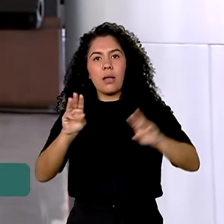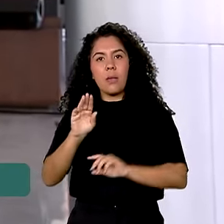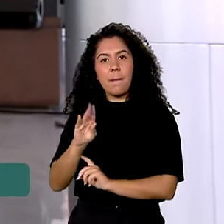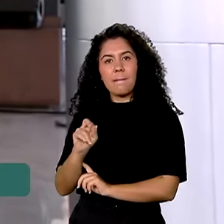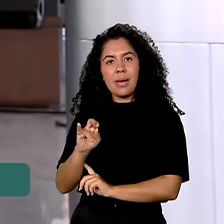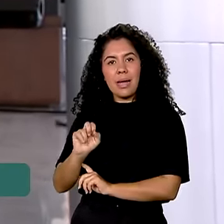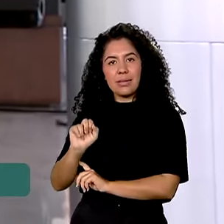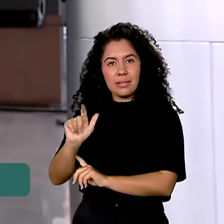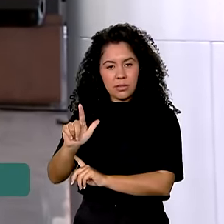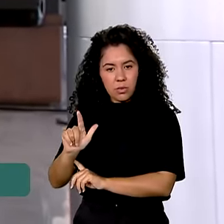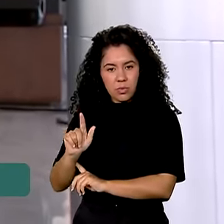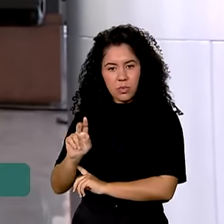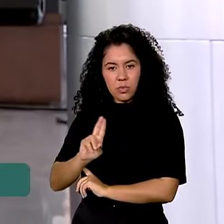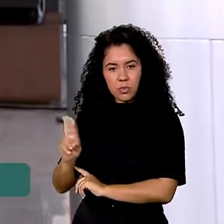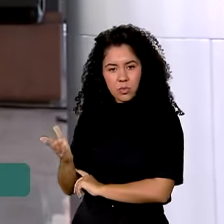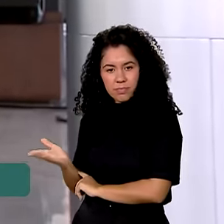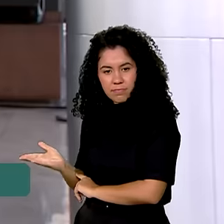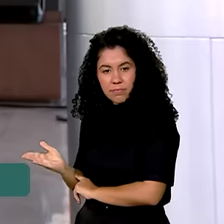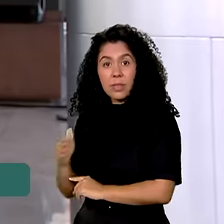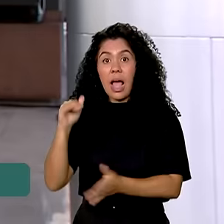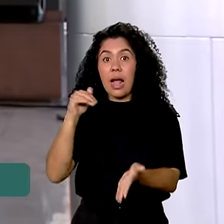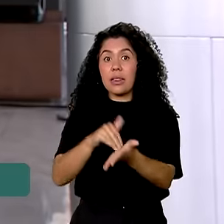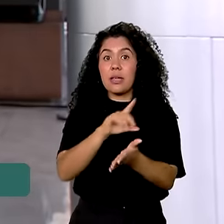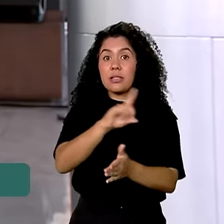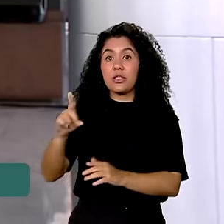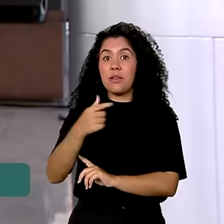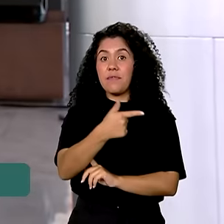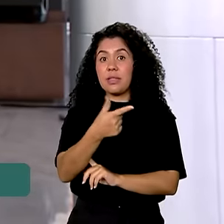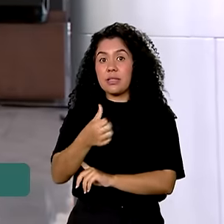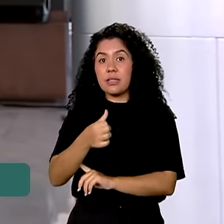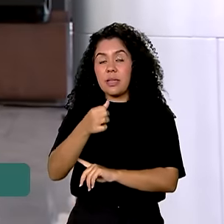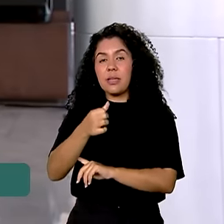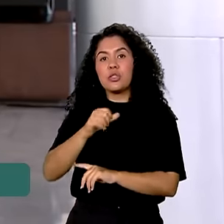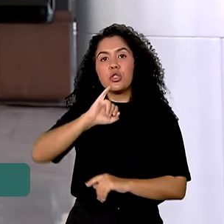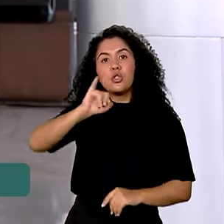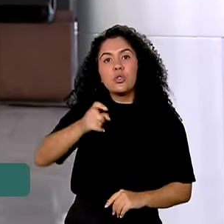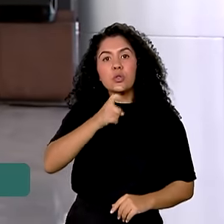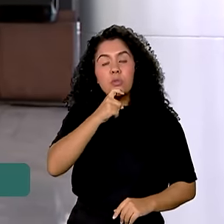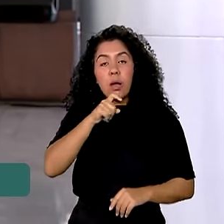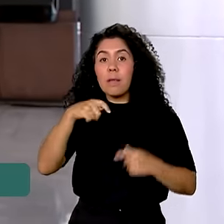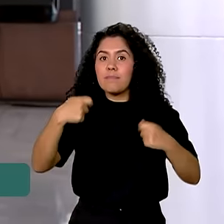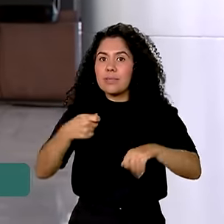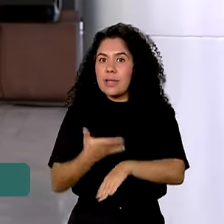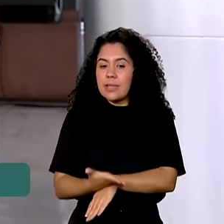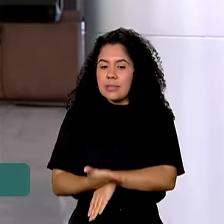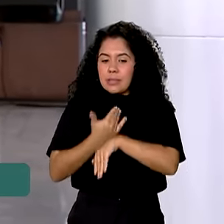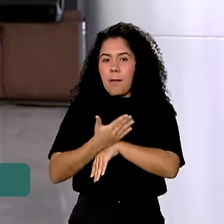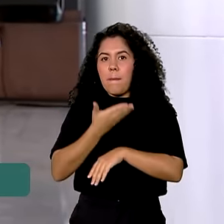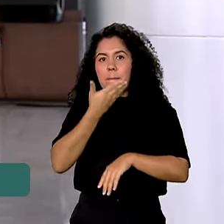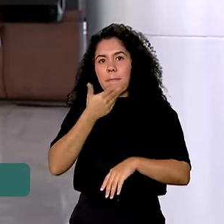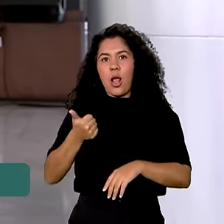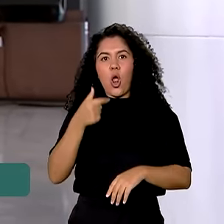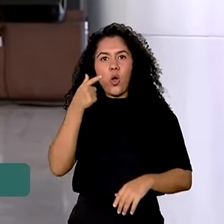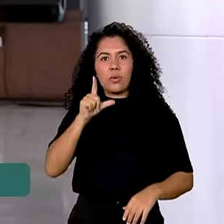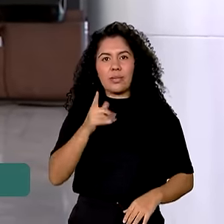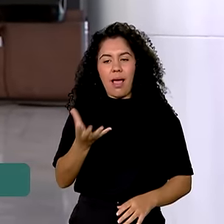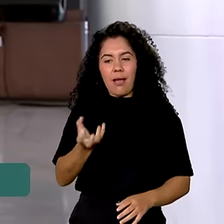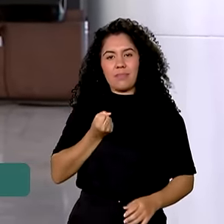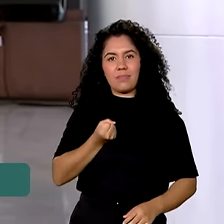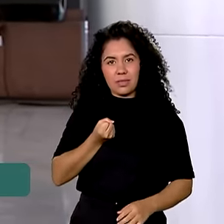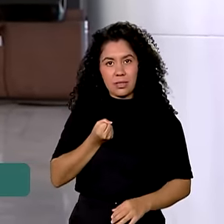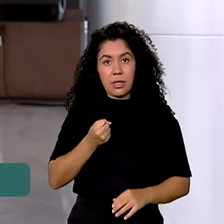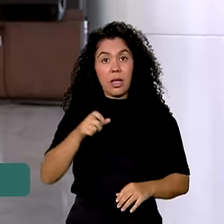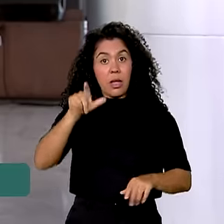até o dia 26 de julho. Mas olha só, quanto mais cedo ele pedir, mais cedo recebe. Quem fez a solicitação